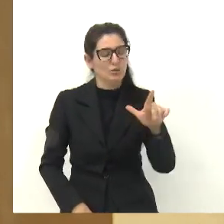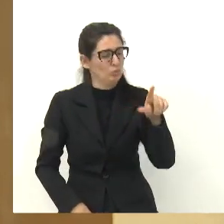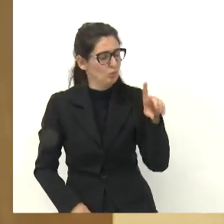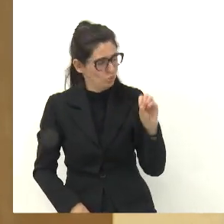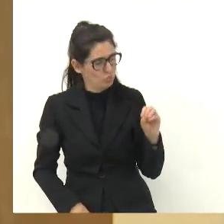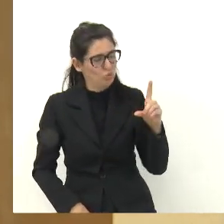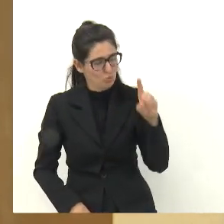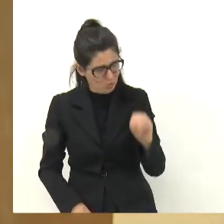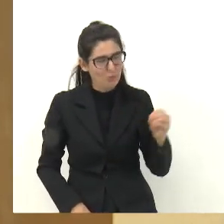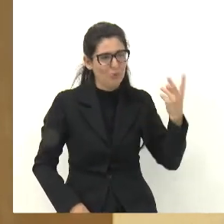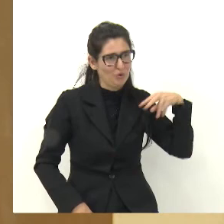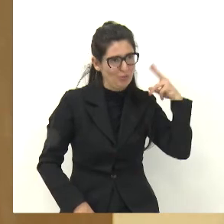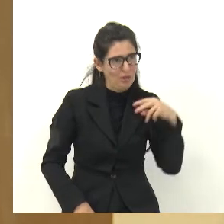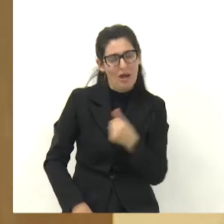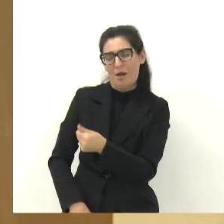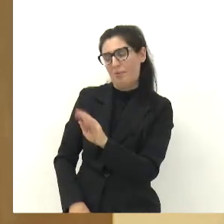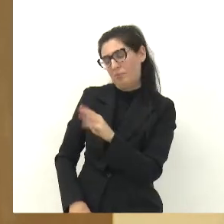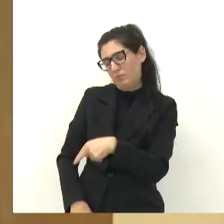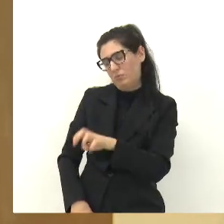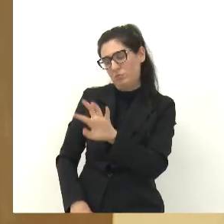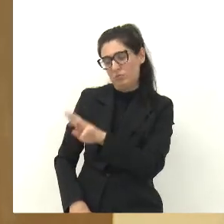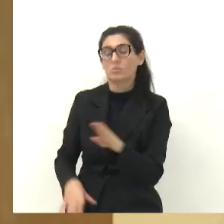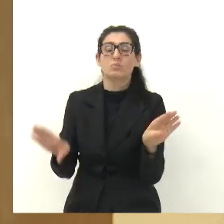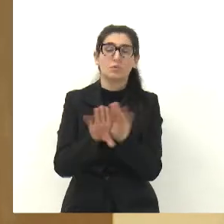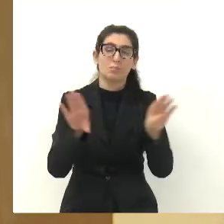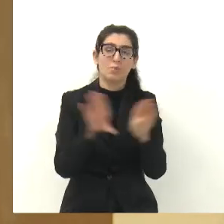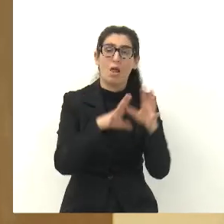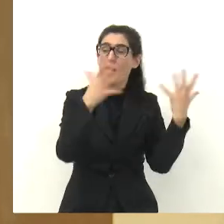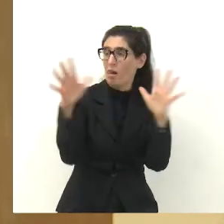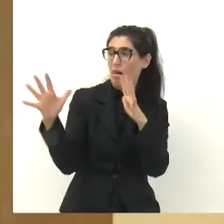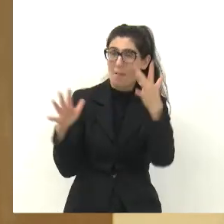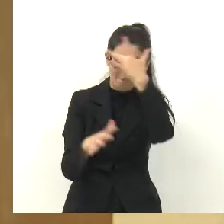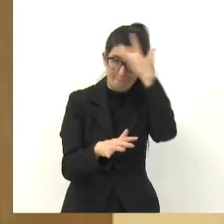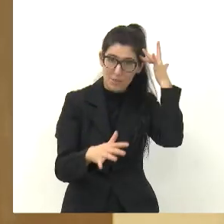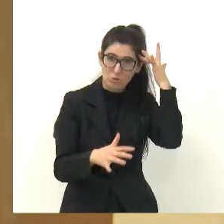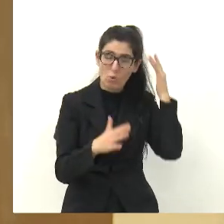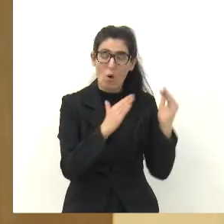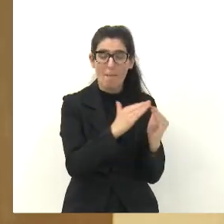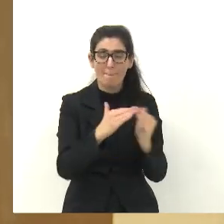Madureira. Quero aqui também parabenizar os moradores que estiveram lá,